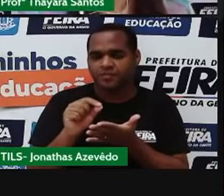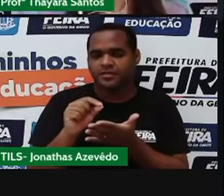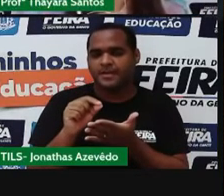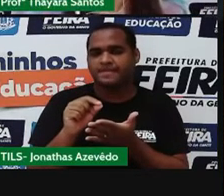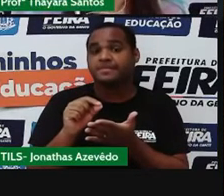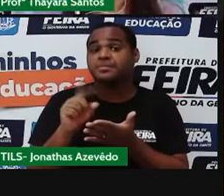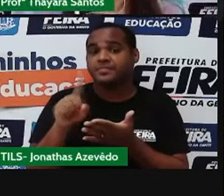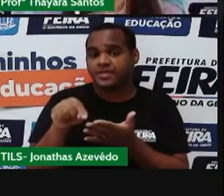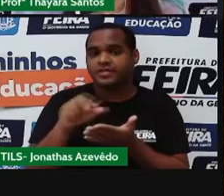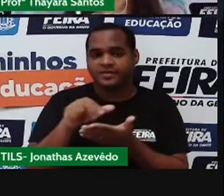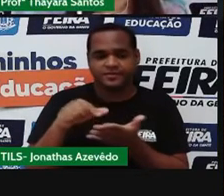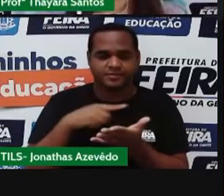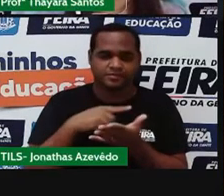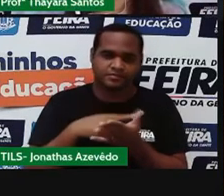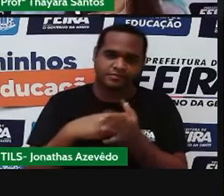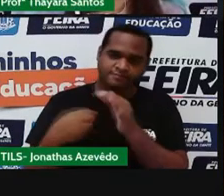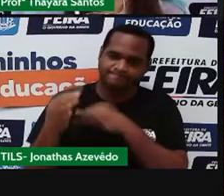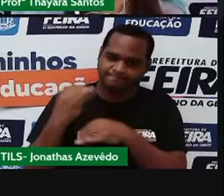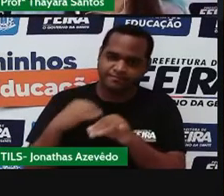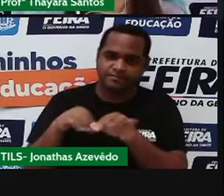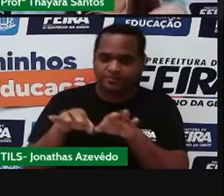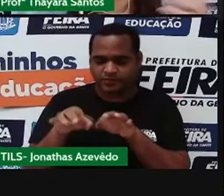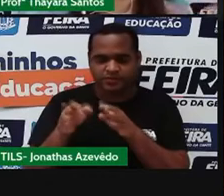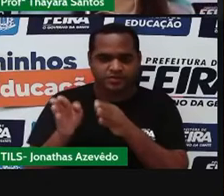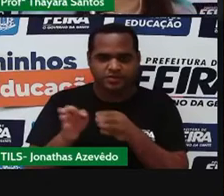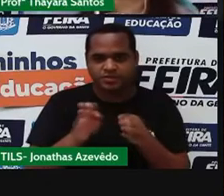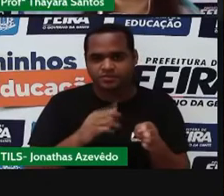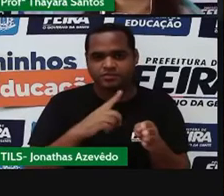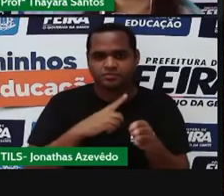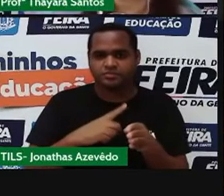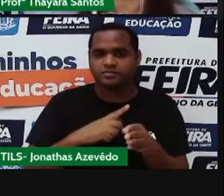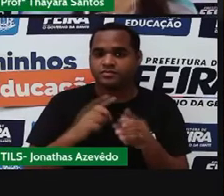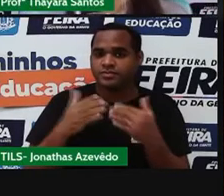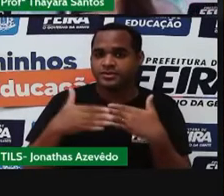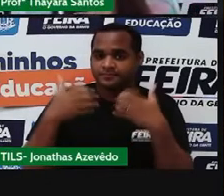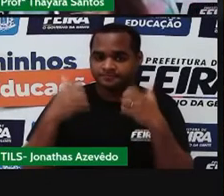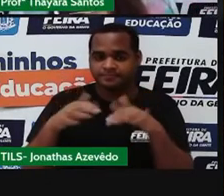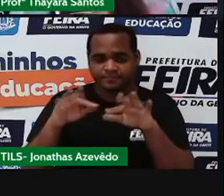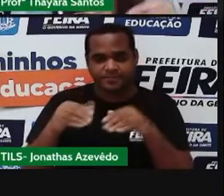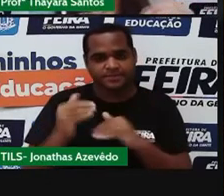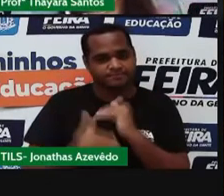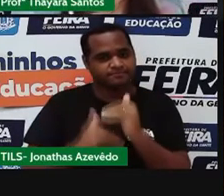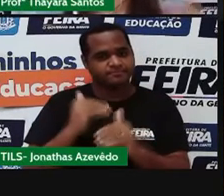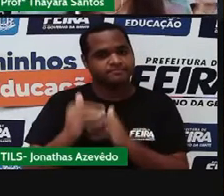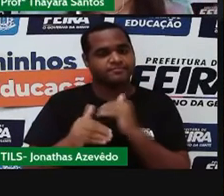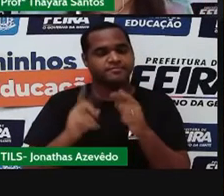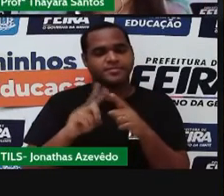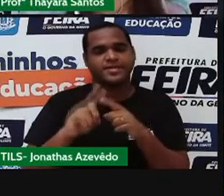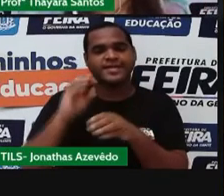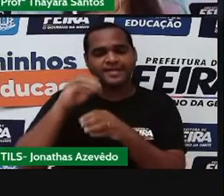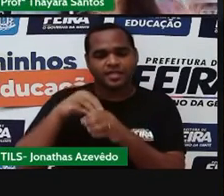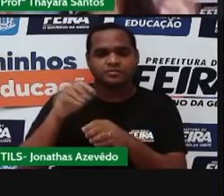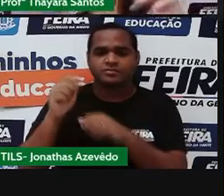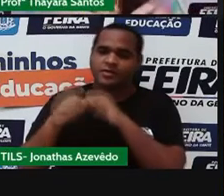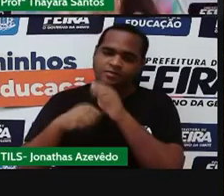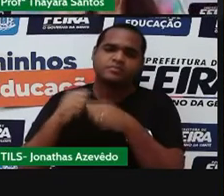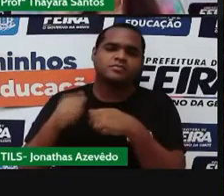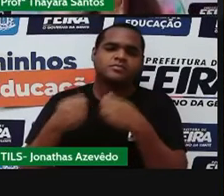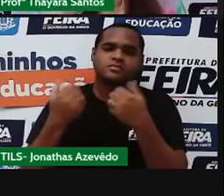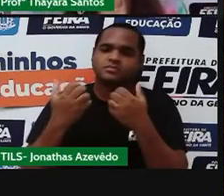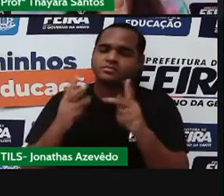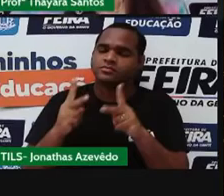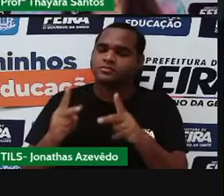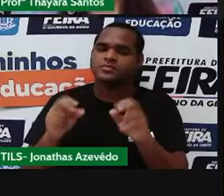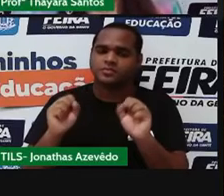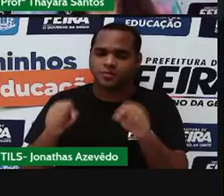E esses elementos químicos vão estar organizados em ordem crescente, correspondente ao número atômico. Então, eles vão